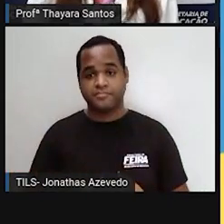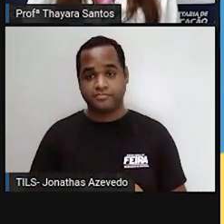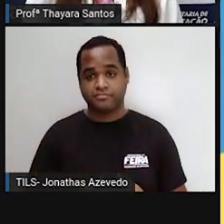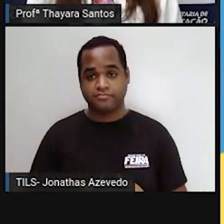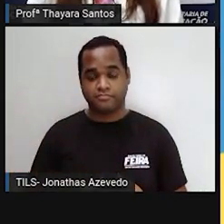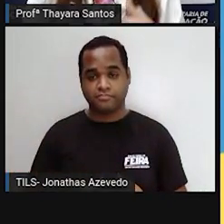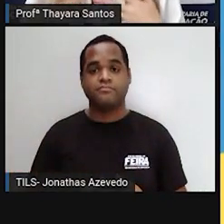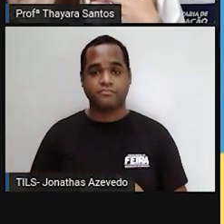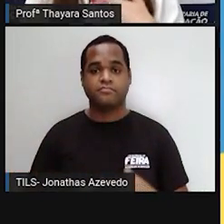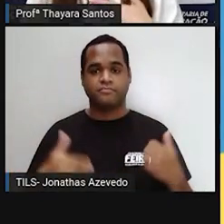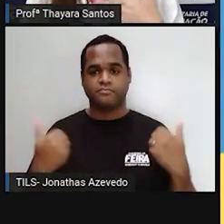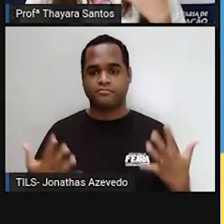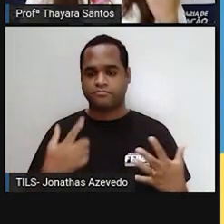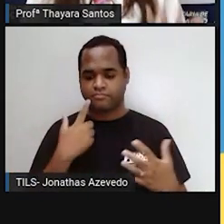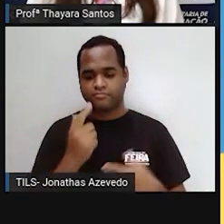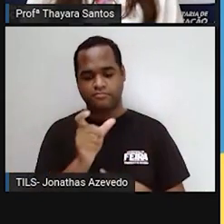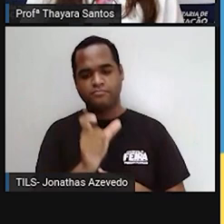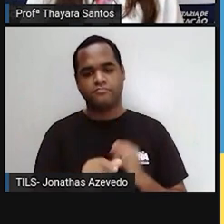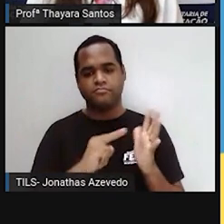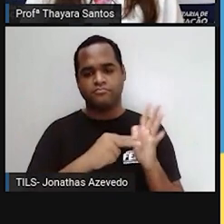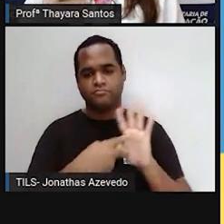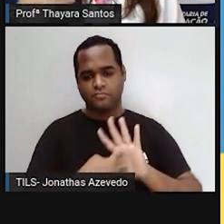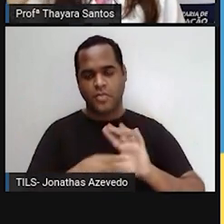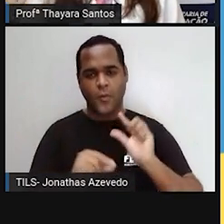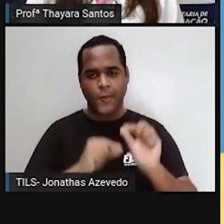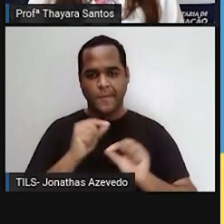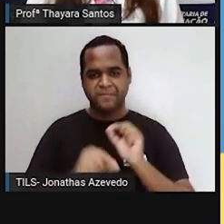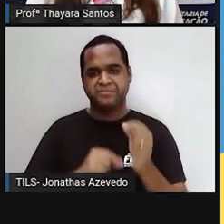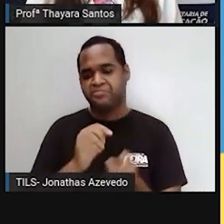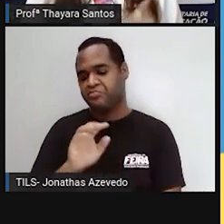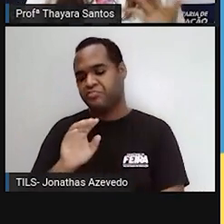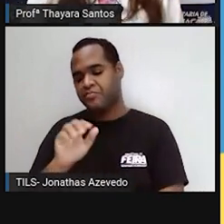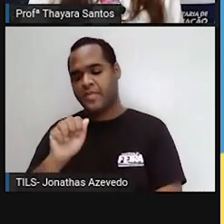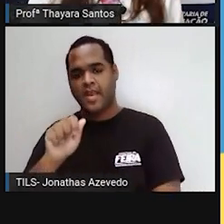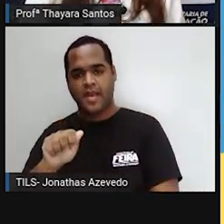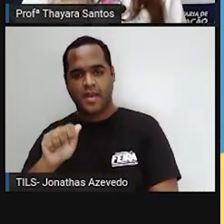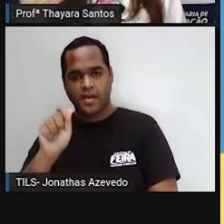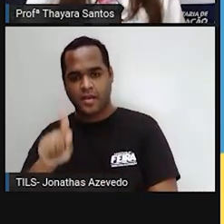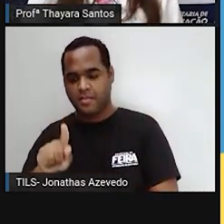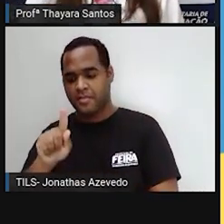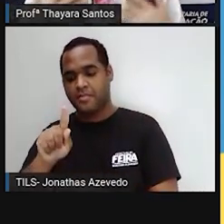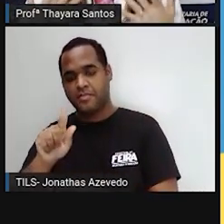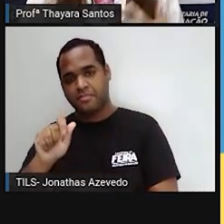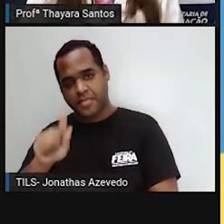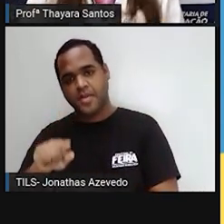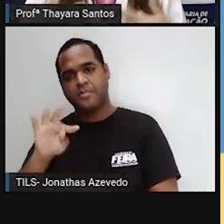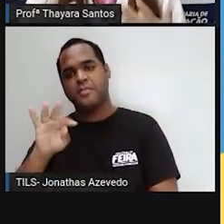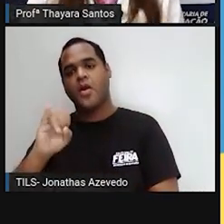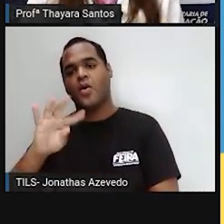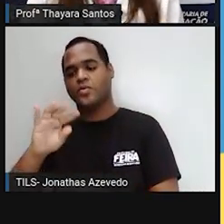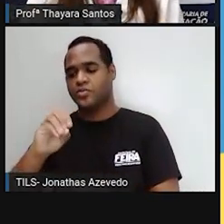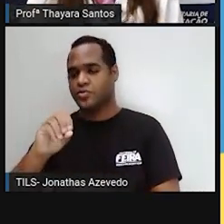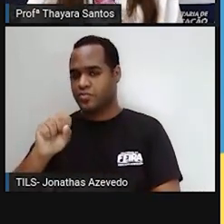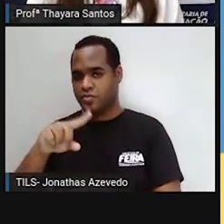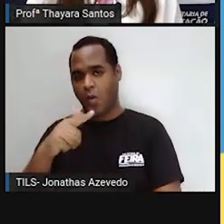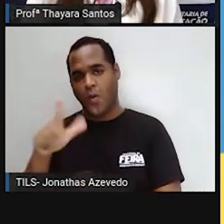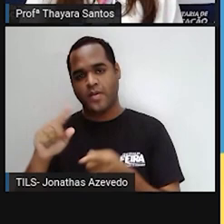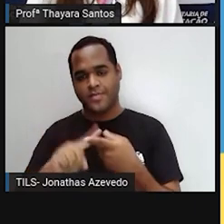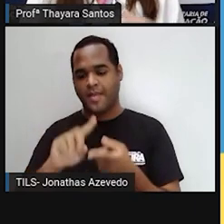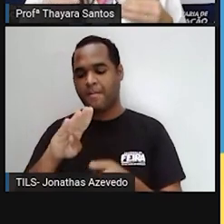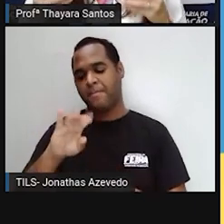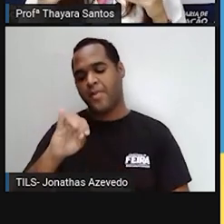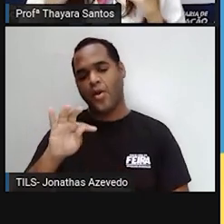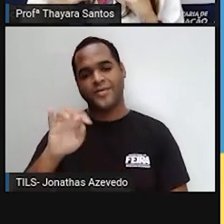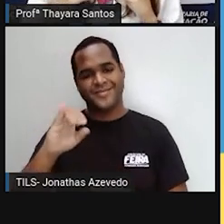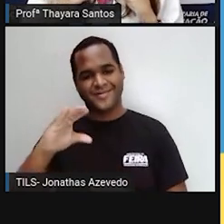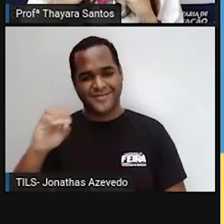Então, a gente define os ecossistemas como conjuntos de fatores bióticos, mais os fatores abióticos daquele ambiente.